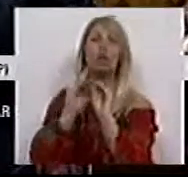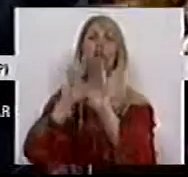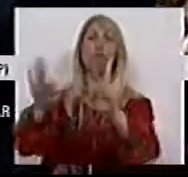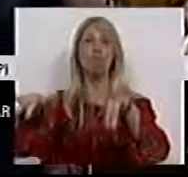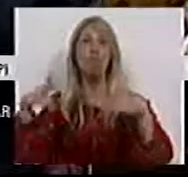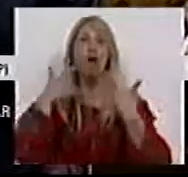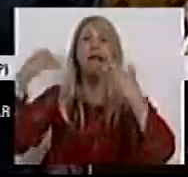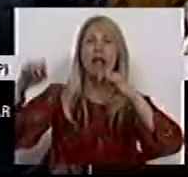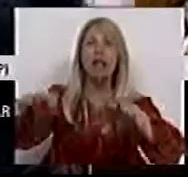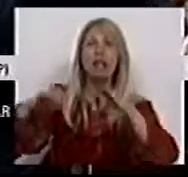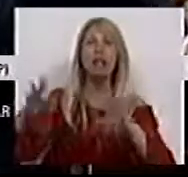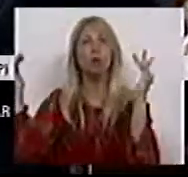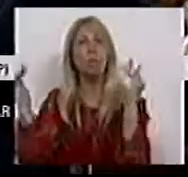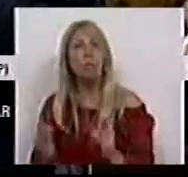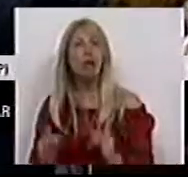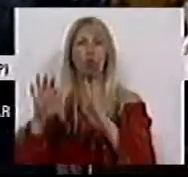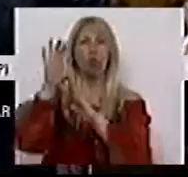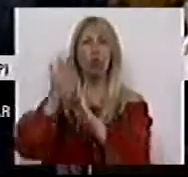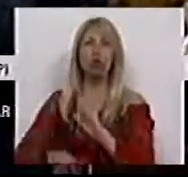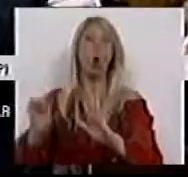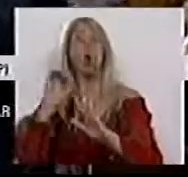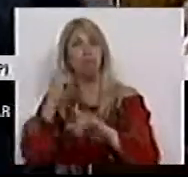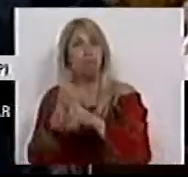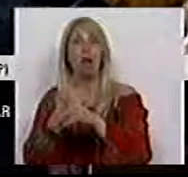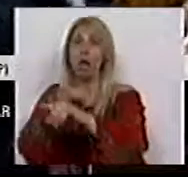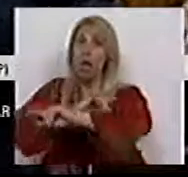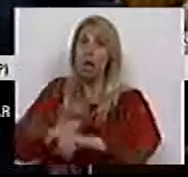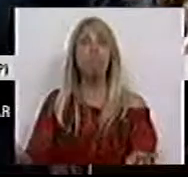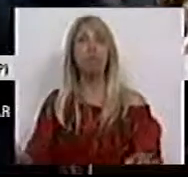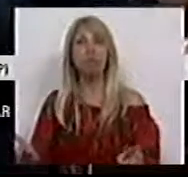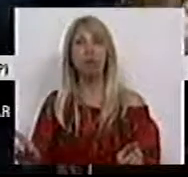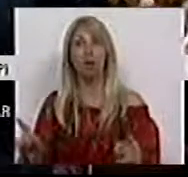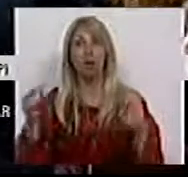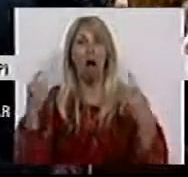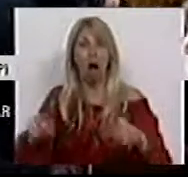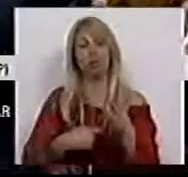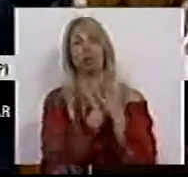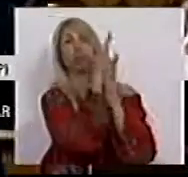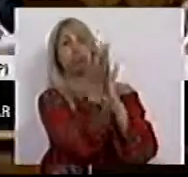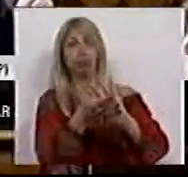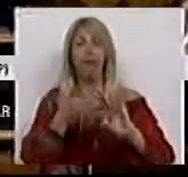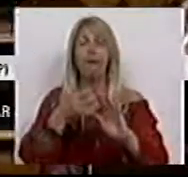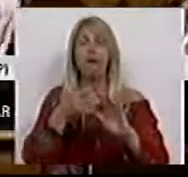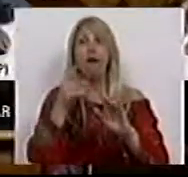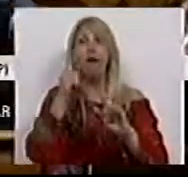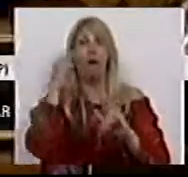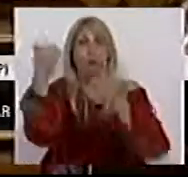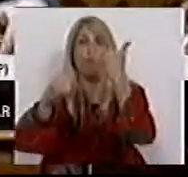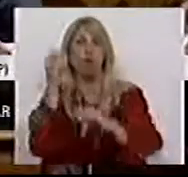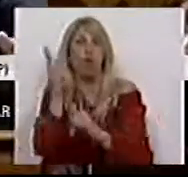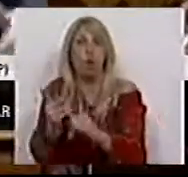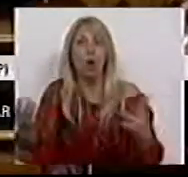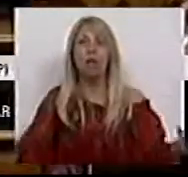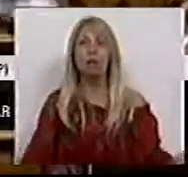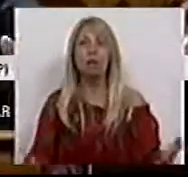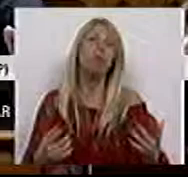dissuadir, minorar as condições, impedir inclusivamente no limite que haja todo um conjunto de manifestações de violência e há apenas um lado,